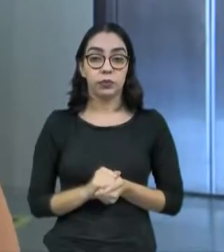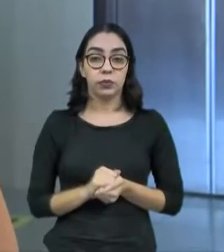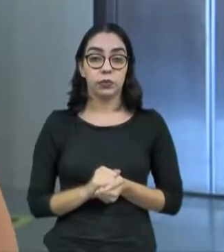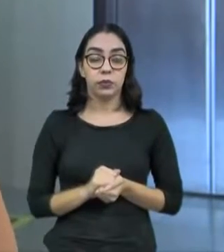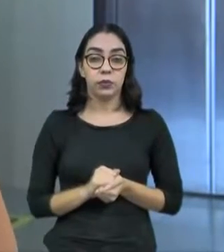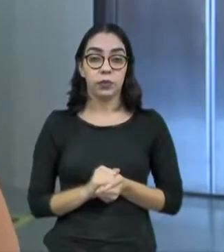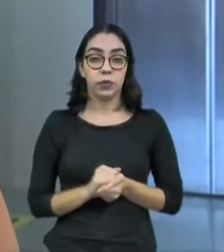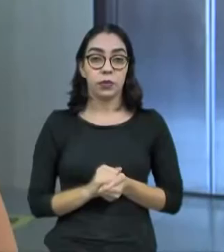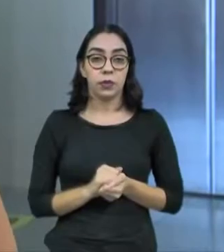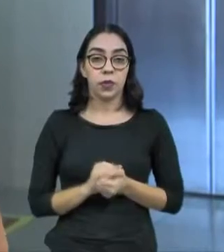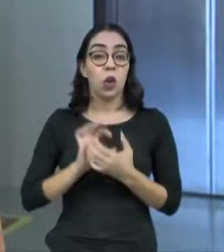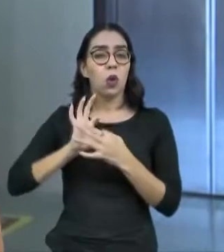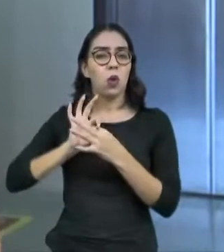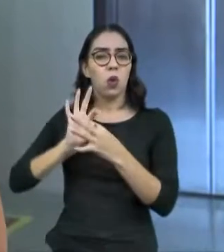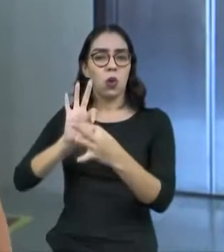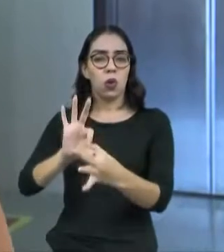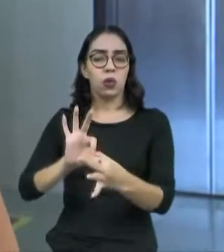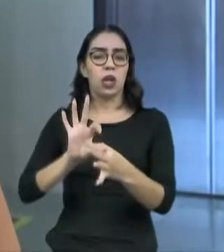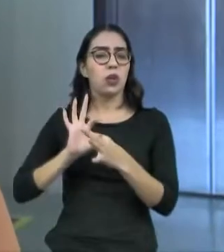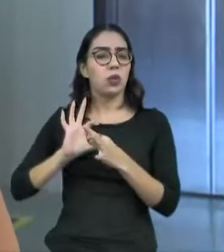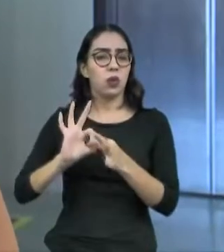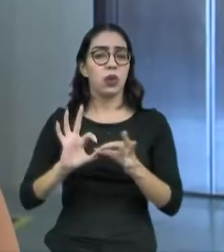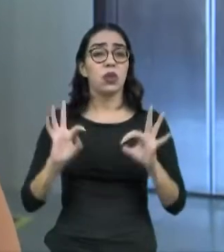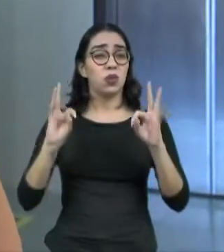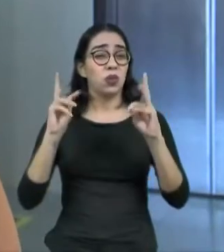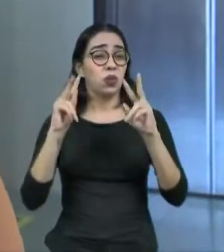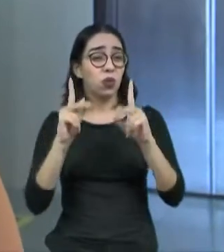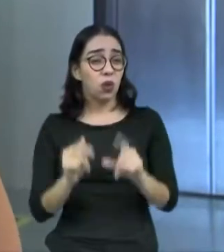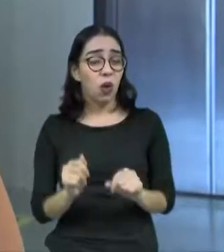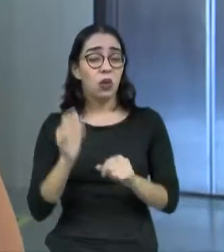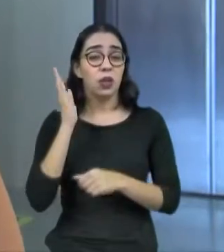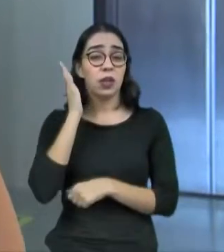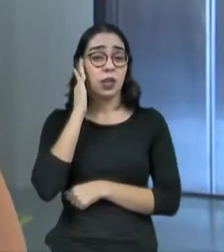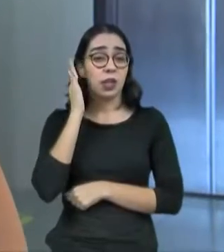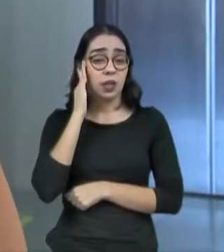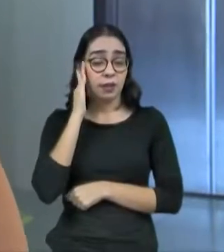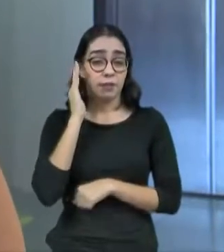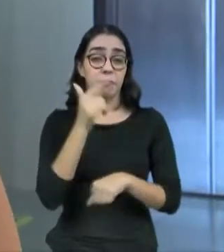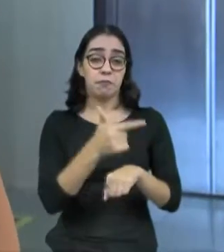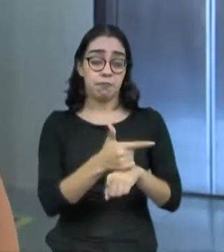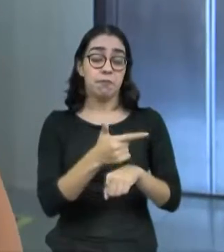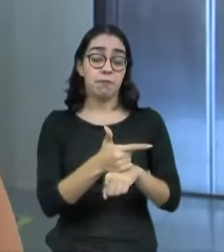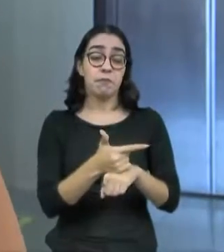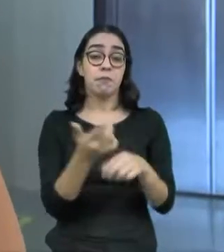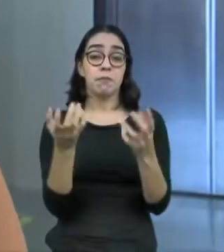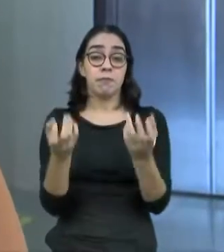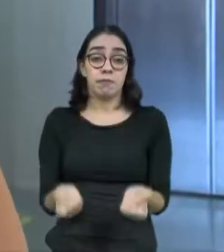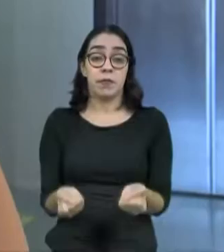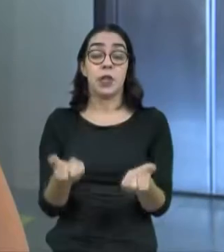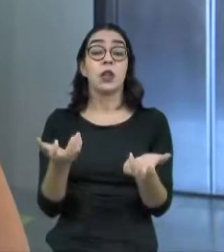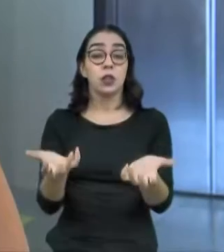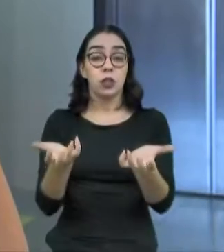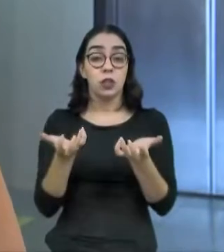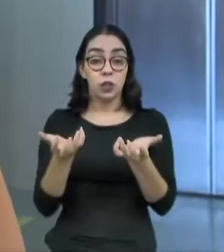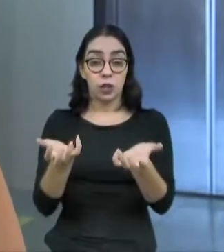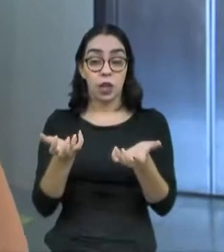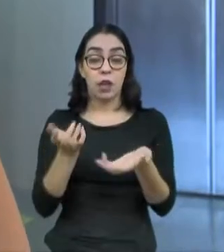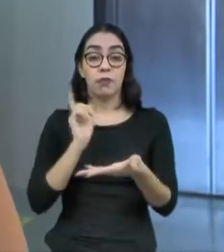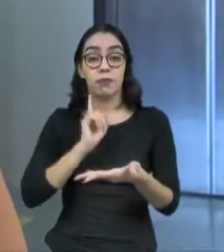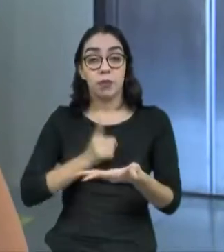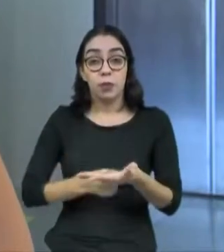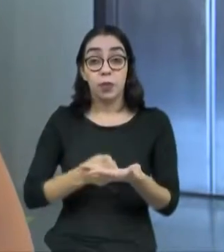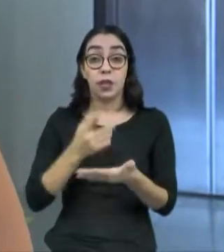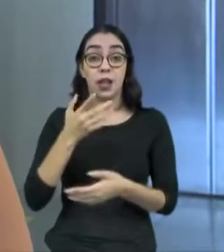de patrimônios da cidade em relação à Praia do Futuro também sejam atendidos. O que a gente quer também é que isso ocorra de forma